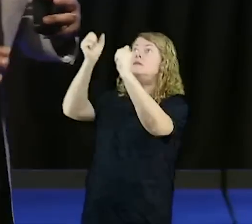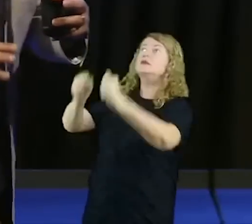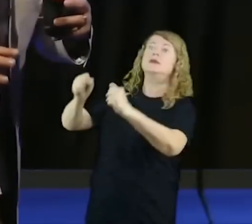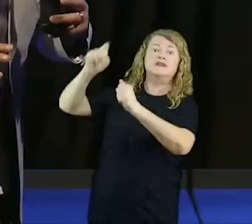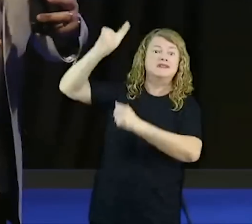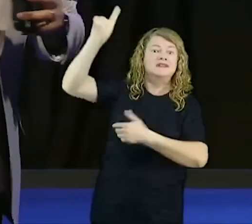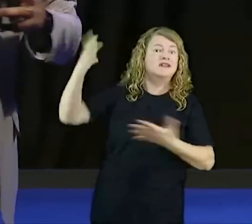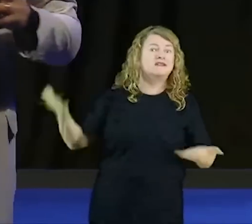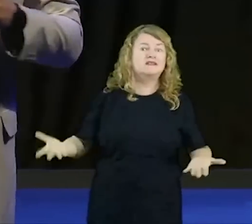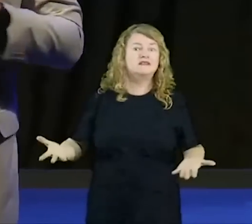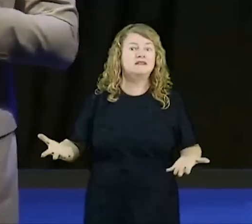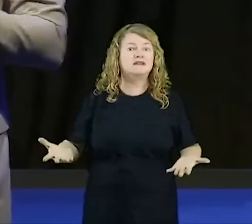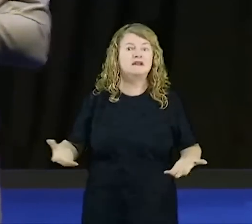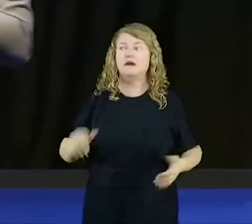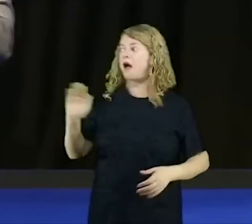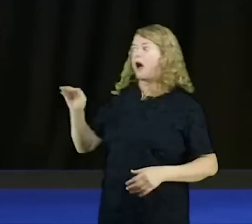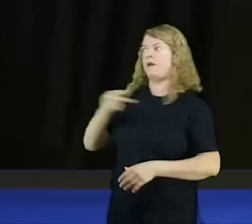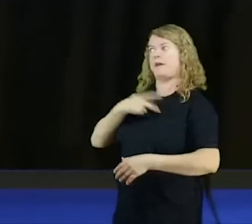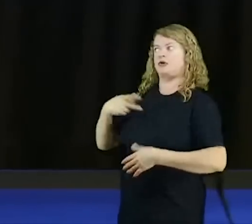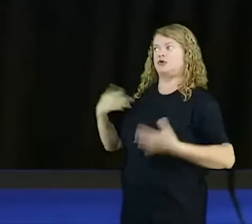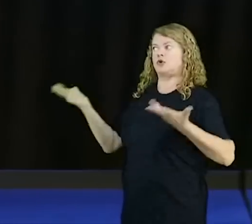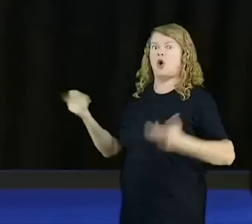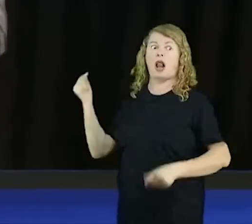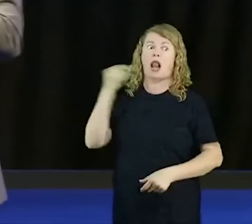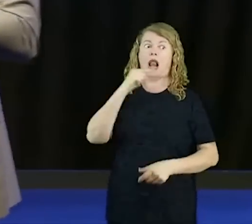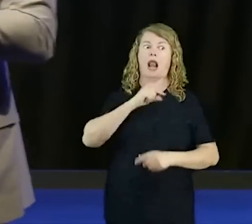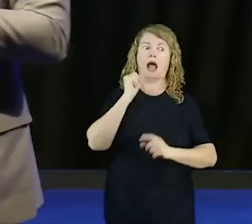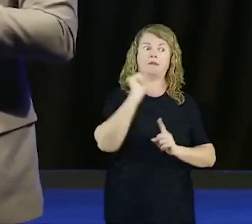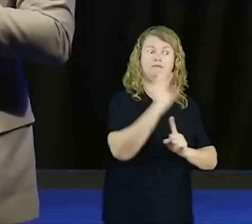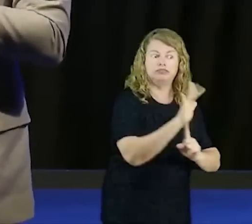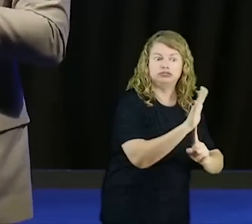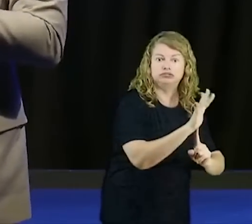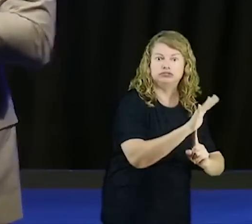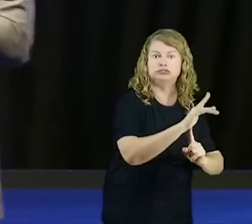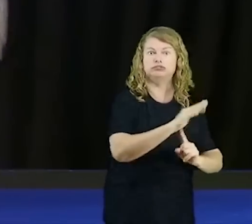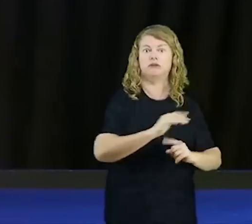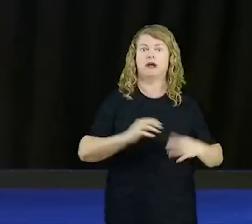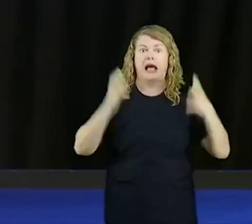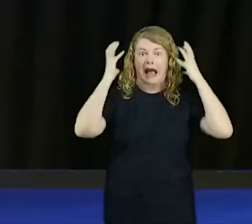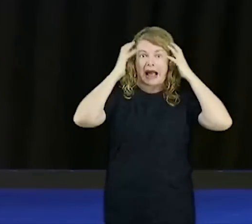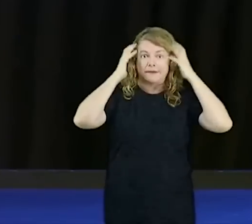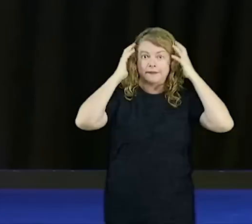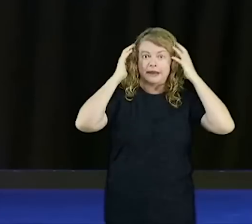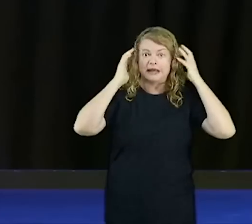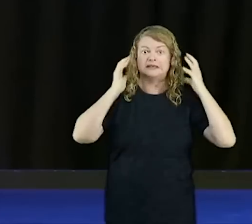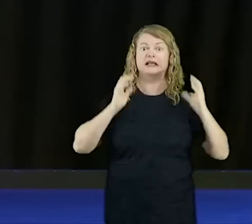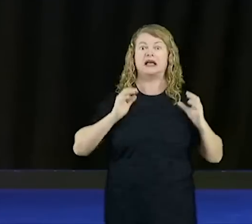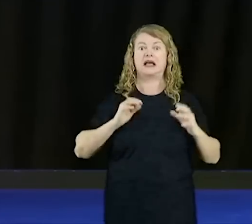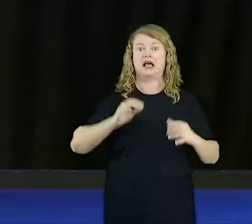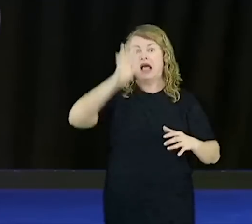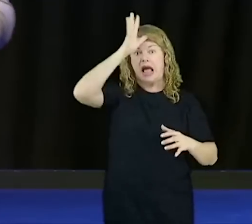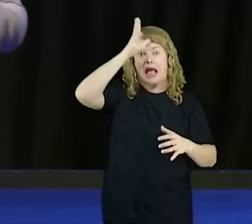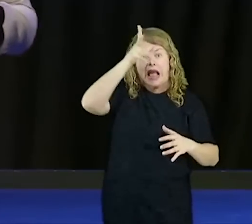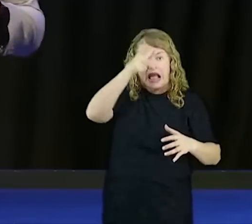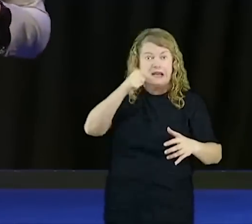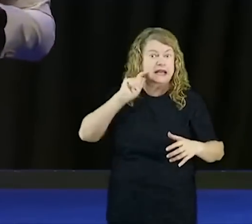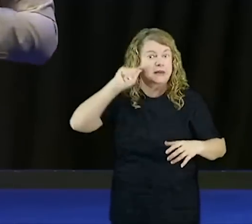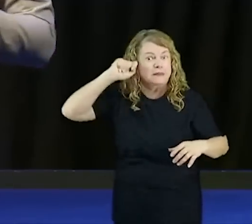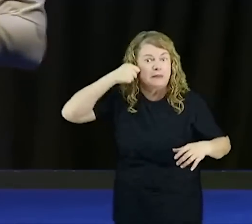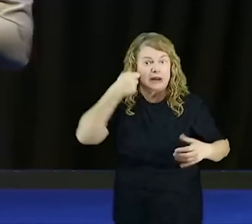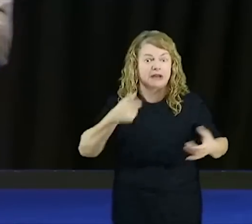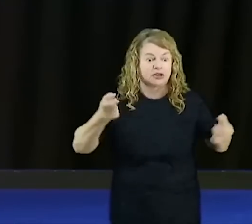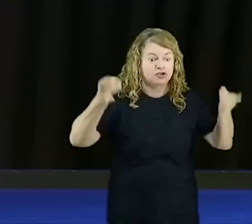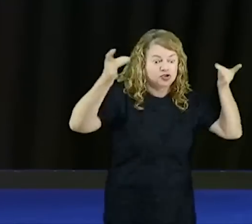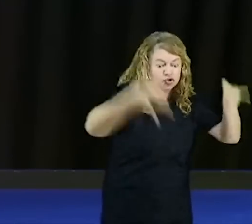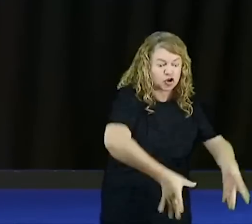macumba para mim, olha, pegaram uma cabeça de uma galinha preta, jogaram no meu quintal, pegaram uma